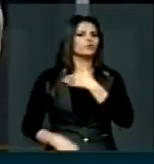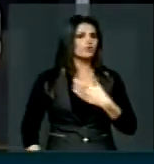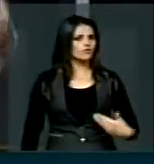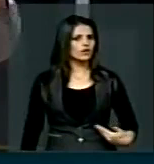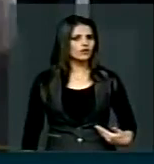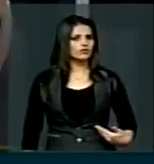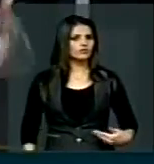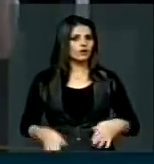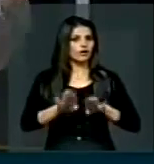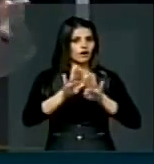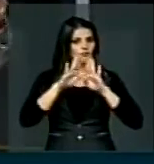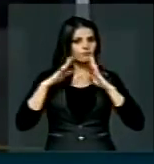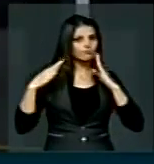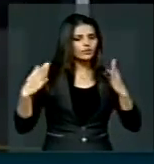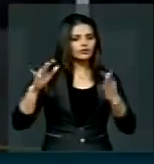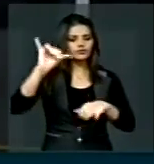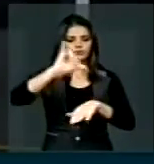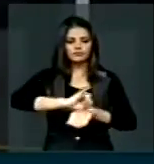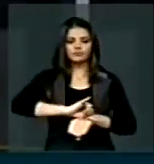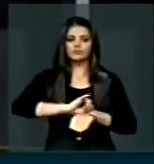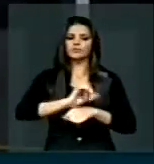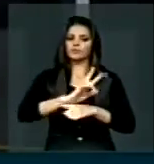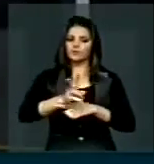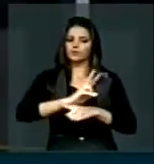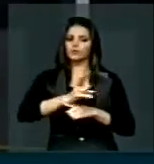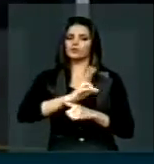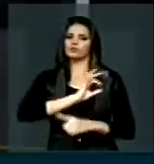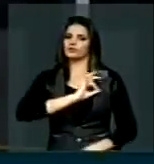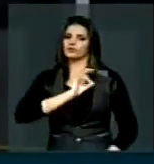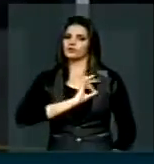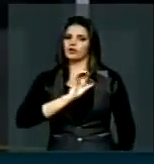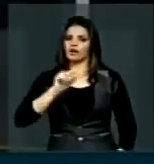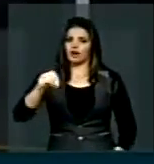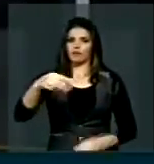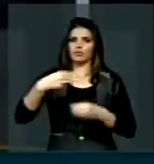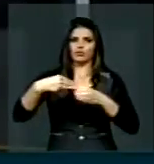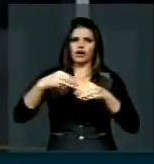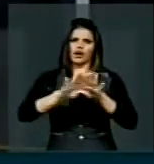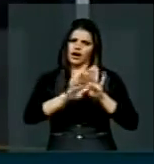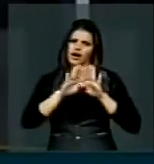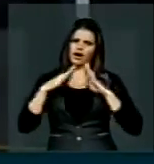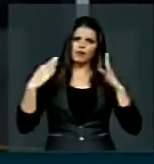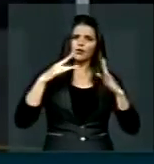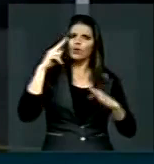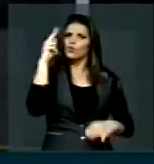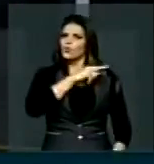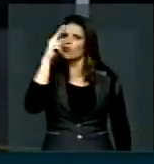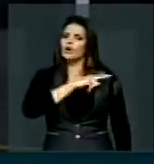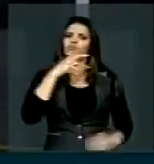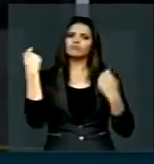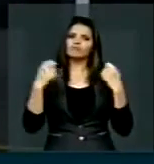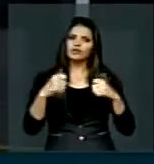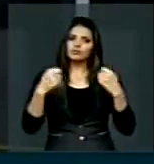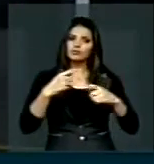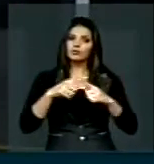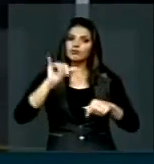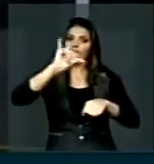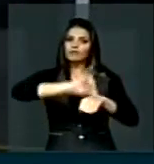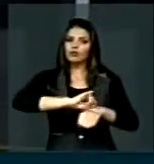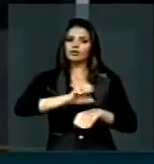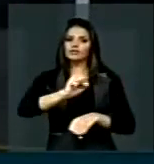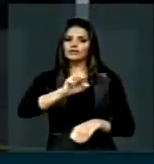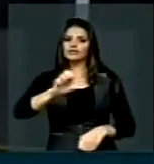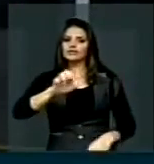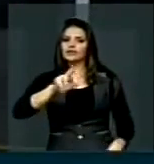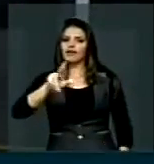reabrir um posto da Polícia Rodoviária em Salgueiro, que reabram urgentemente, como o posto da Serra